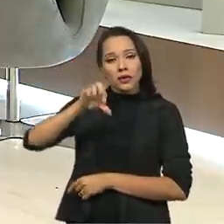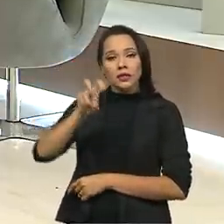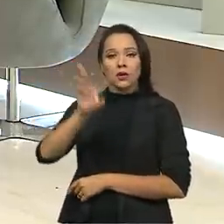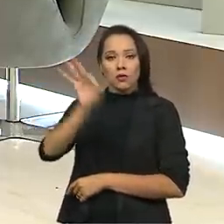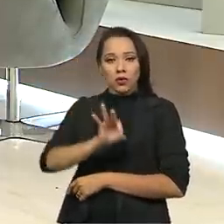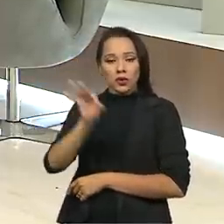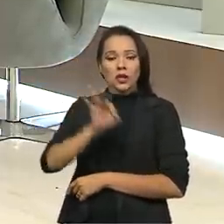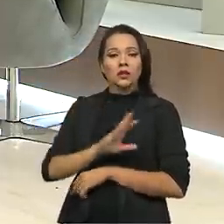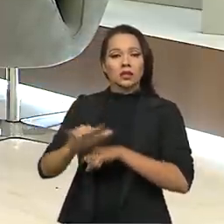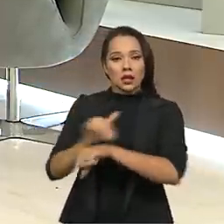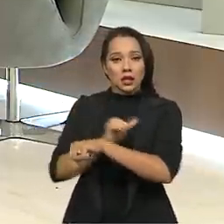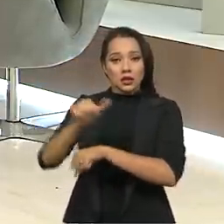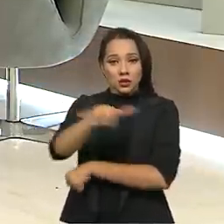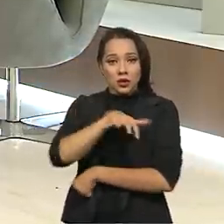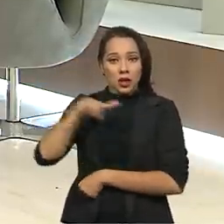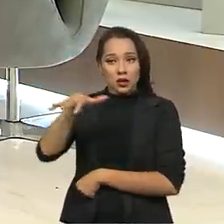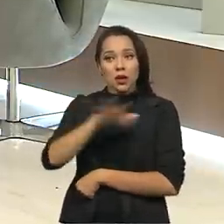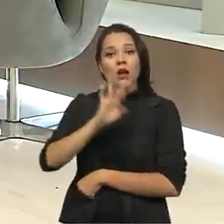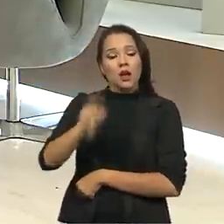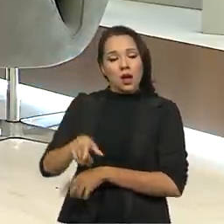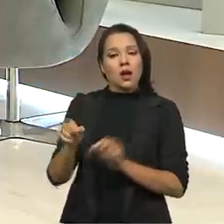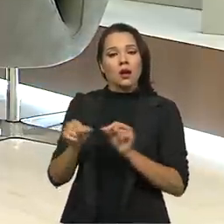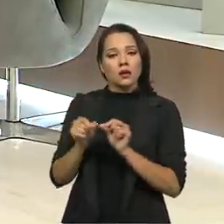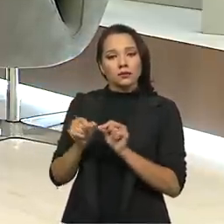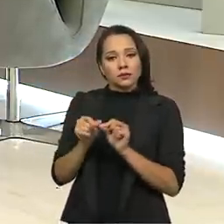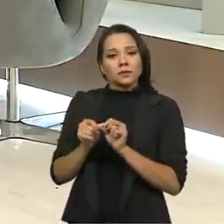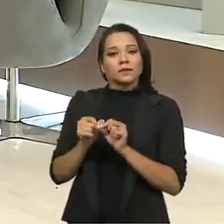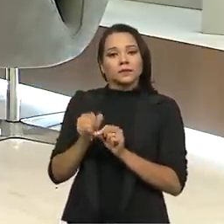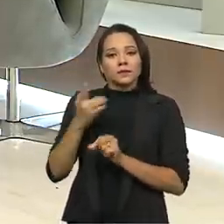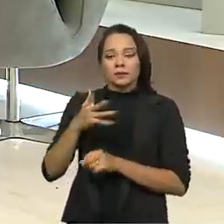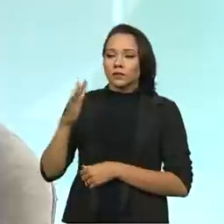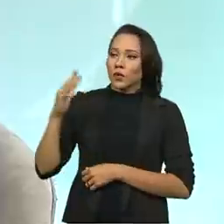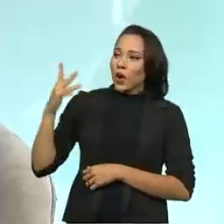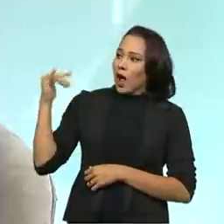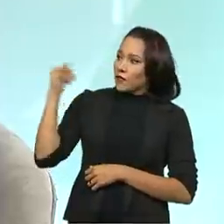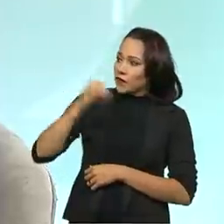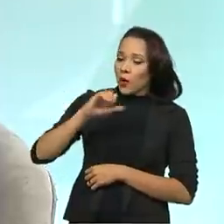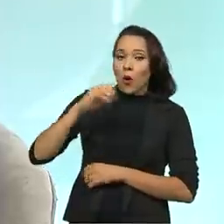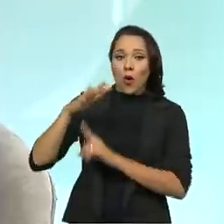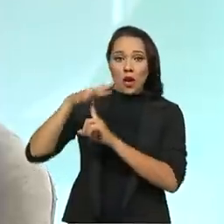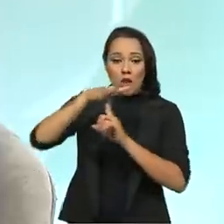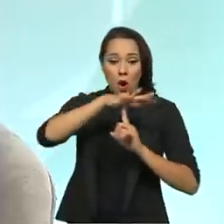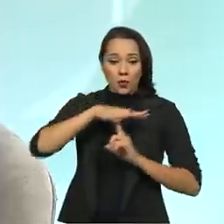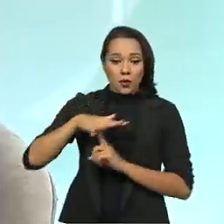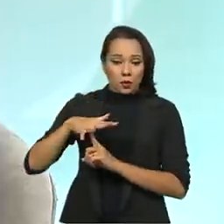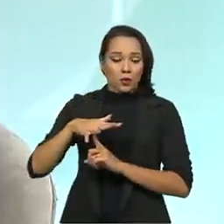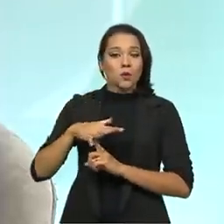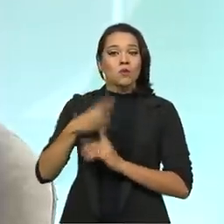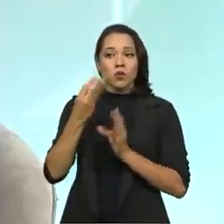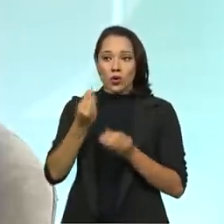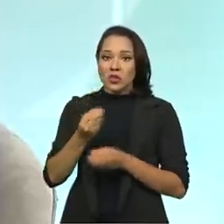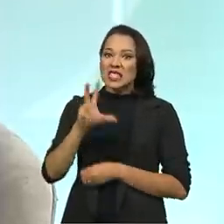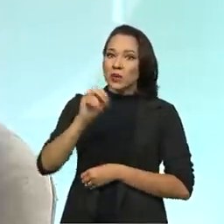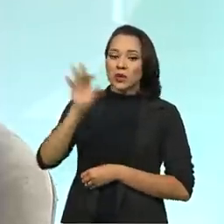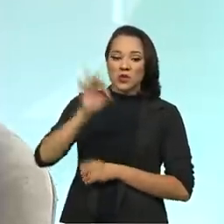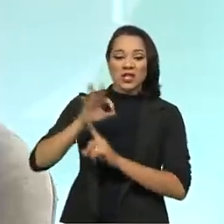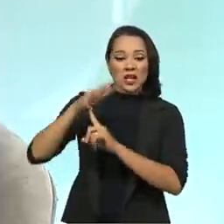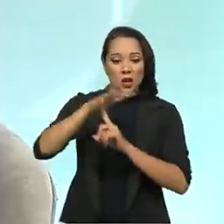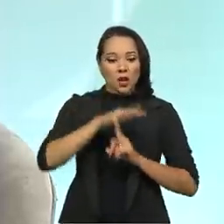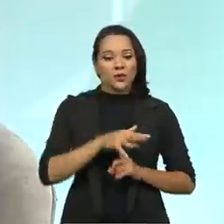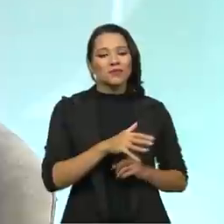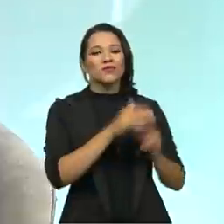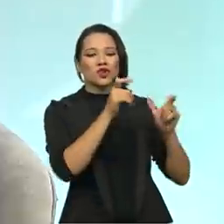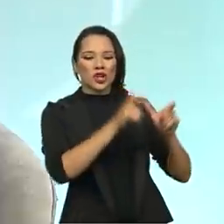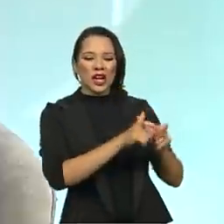% da logística desse território é feita por avião ou helicóptero, sendo que mais da metade é de helicóptero. Região muito